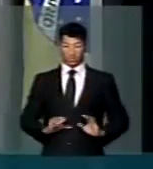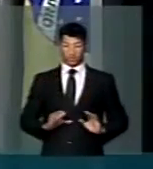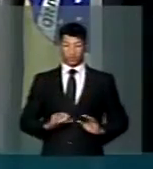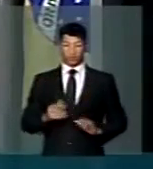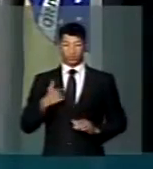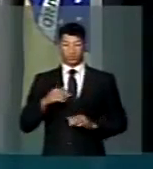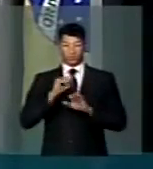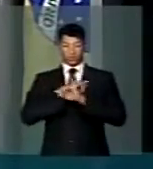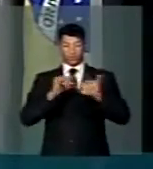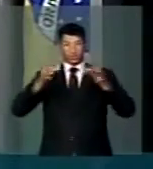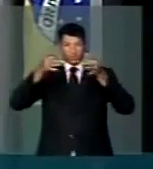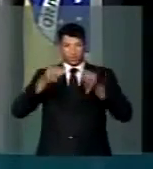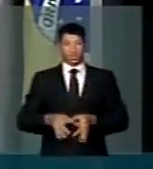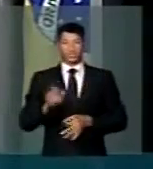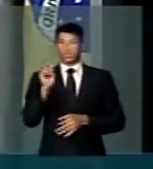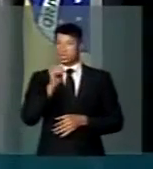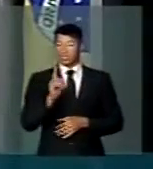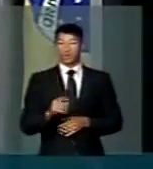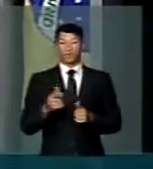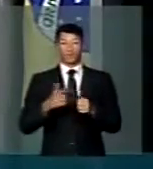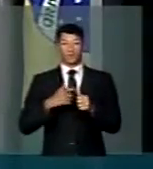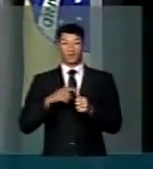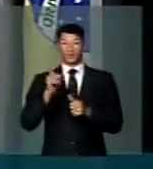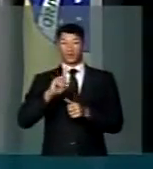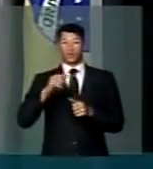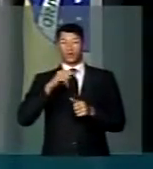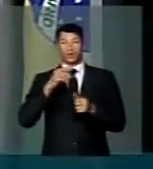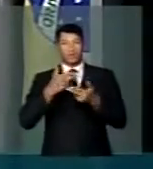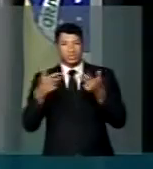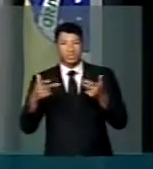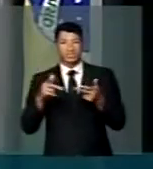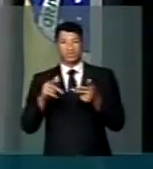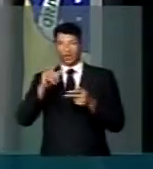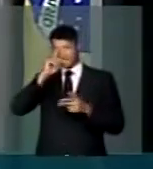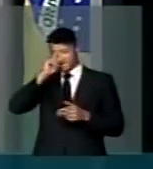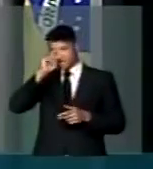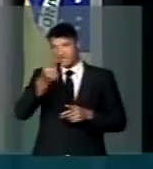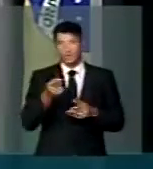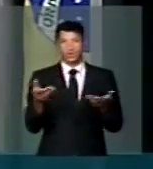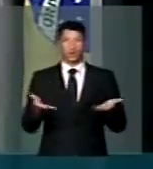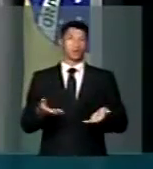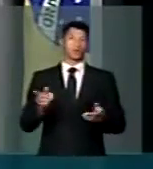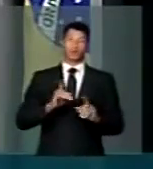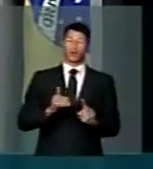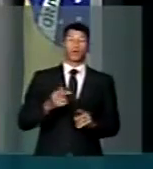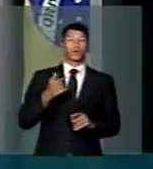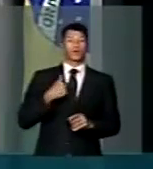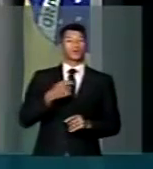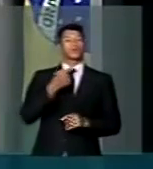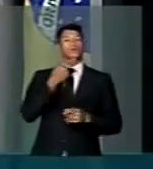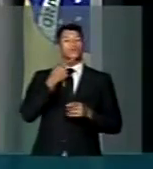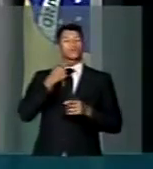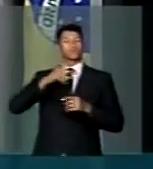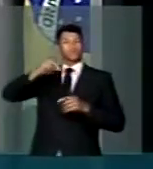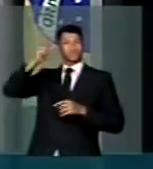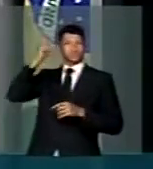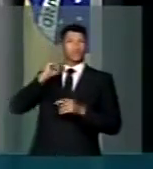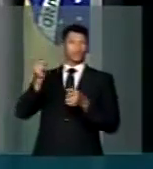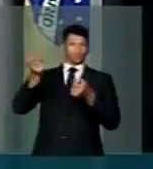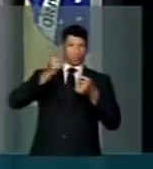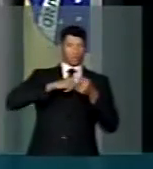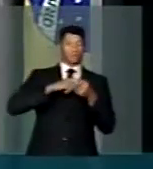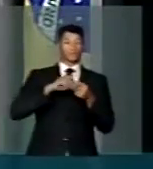Eu digo com muita segurança que não. Primeiro, porque isso não é algo que está se inventando agora. Eu vou voltar na história.